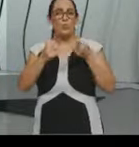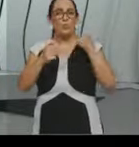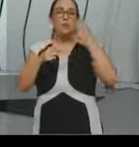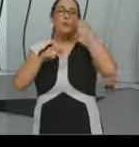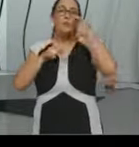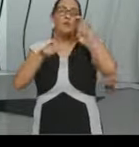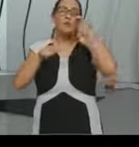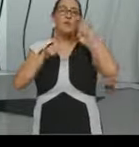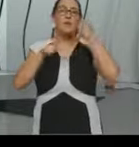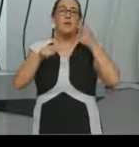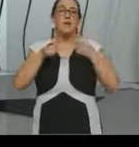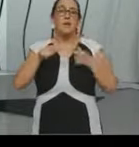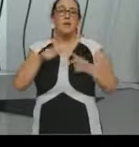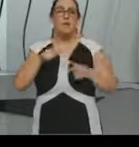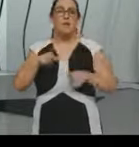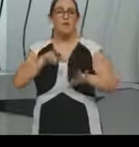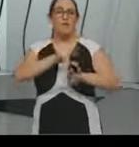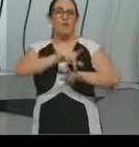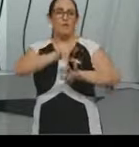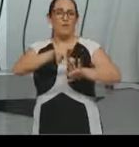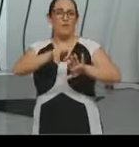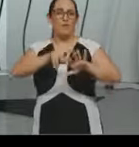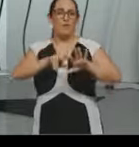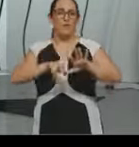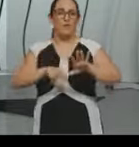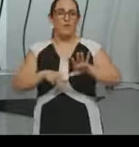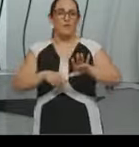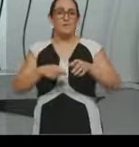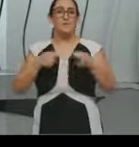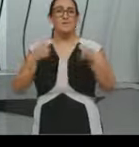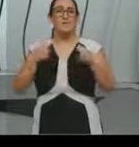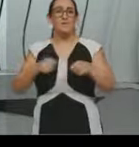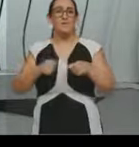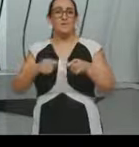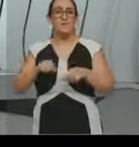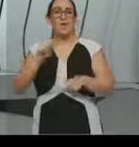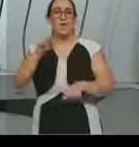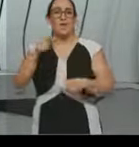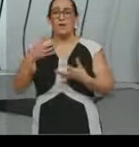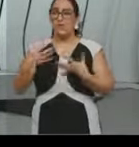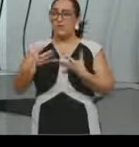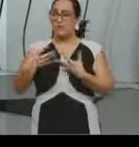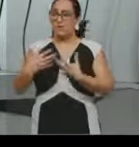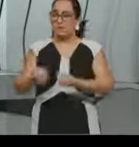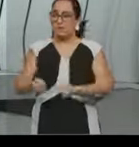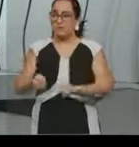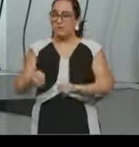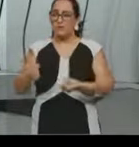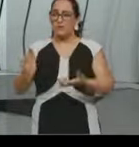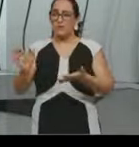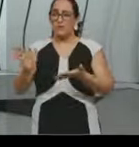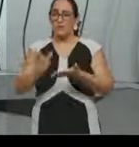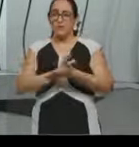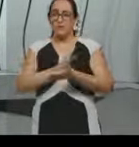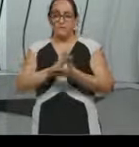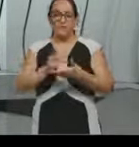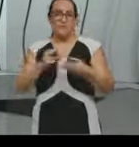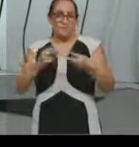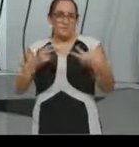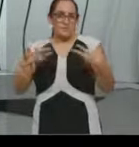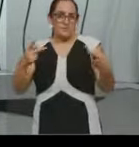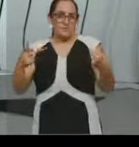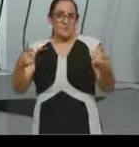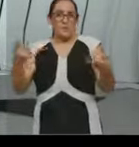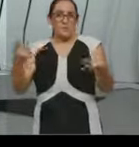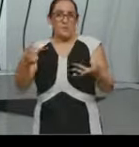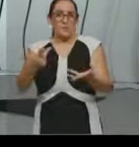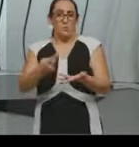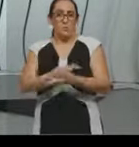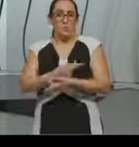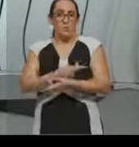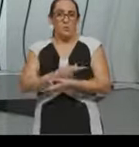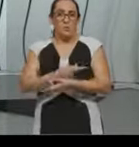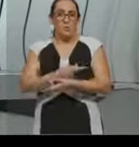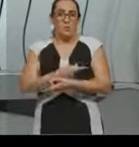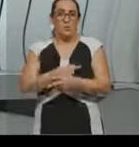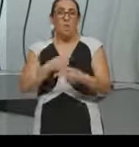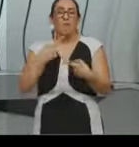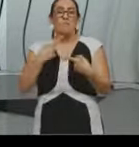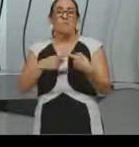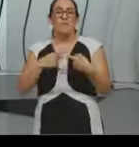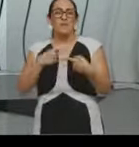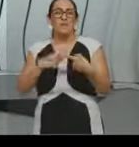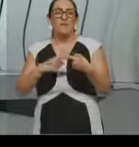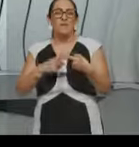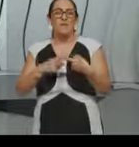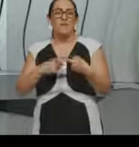vezes, ele tinha, ele tinha que se, né, ele aceitava certo tipo de coisa, submetia-se a certo tipo de coisa, justamente porque